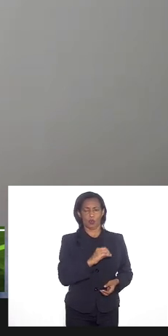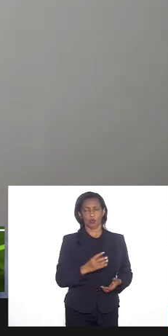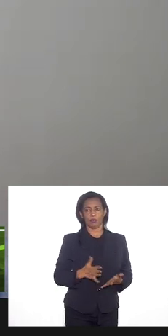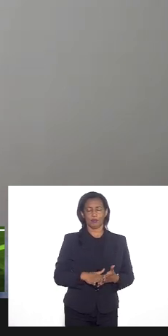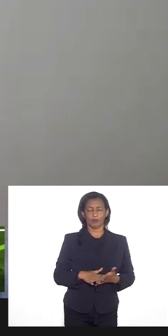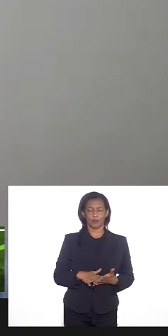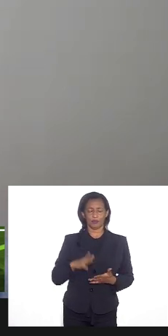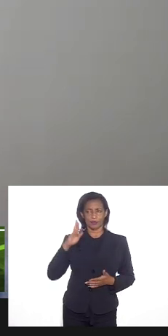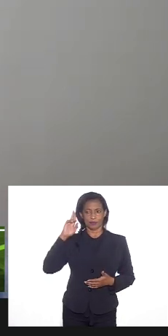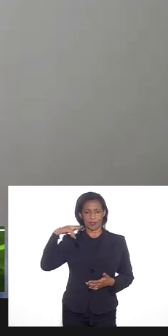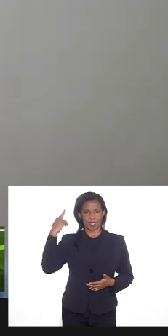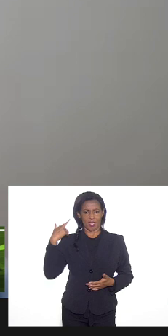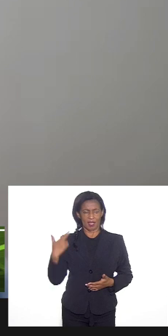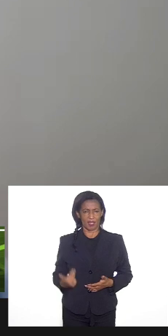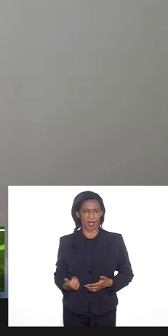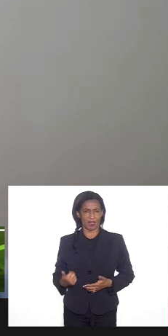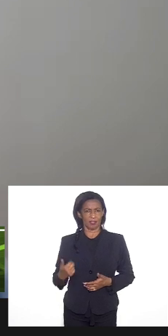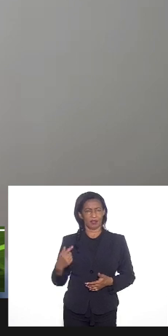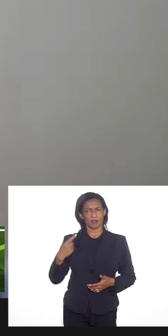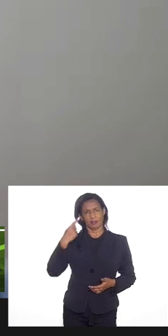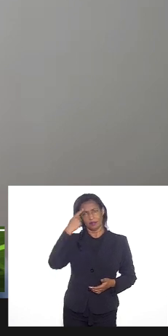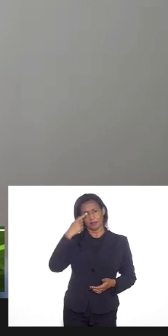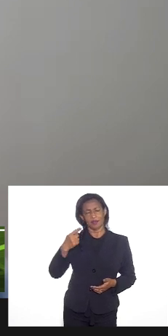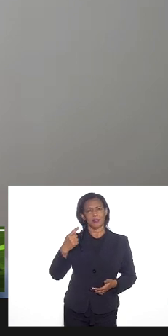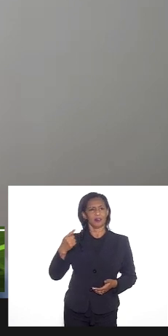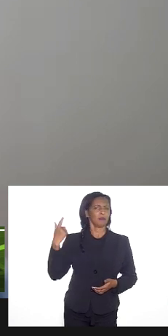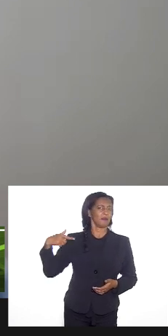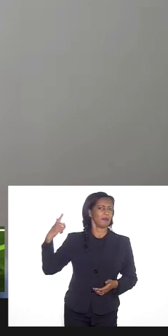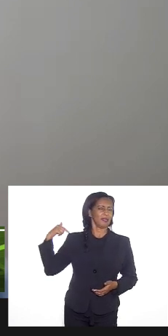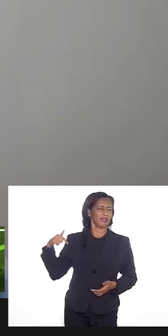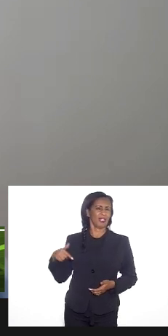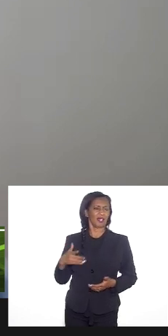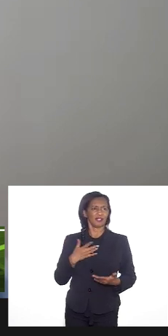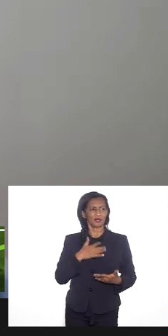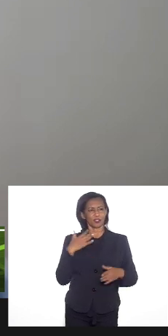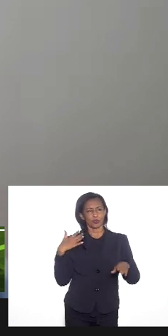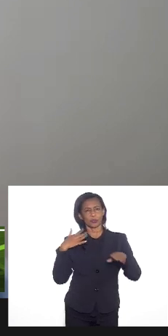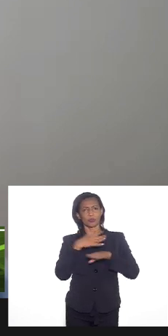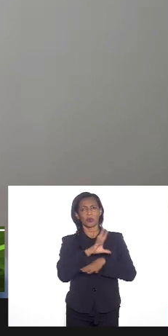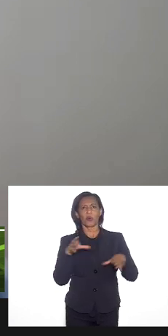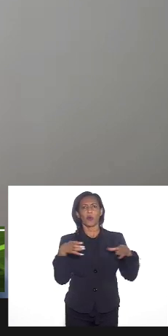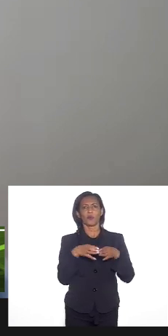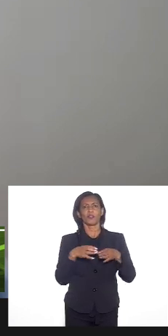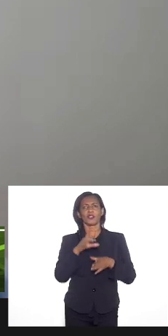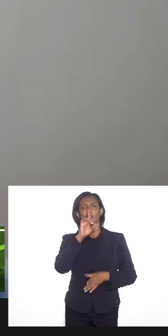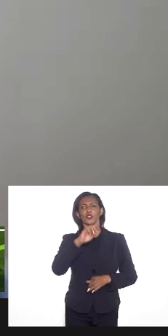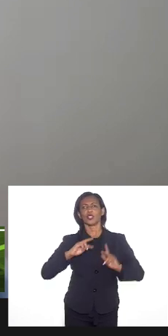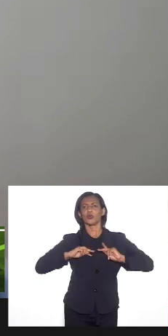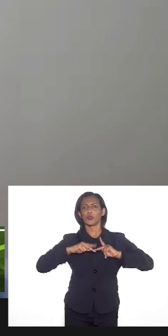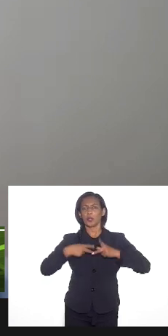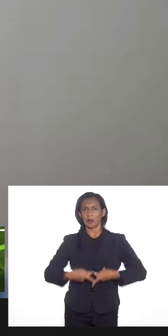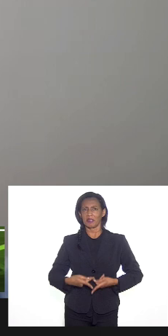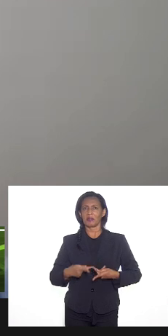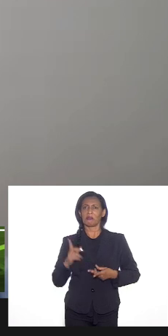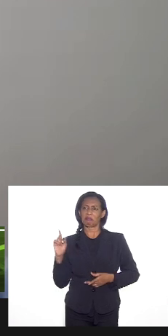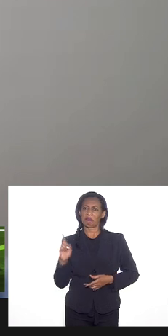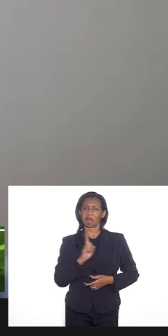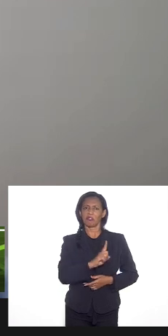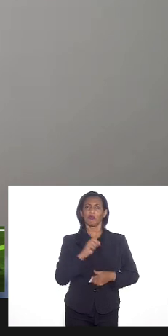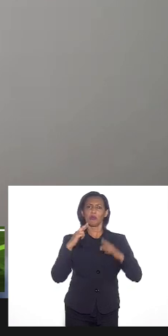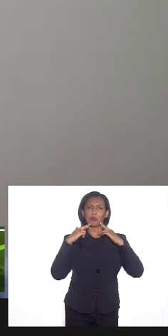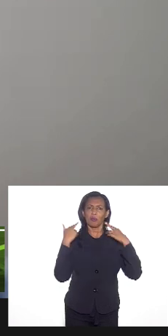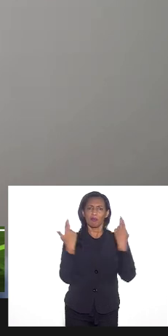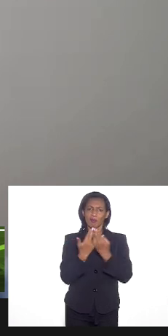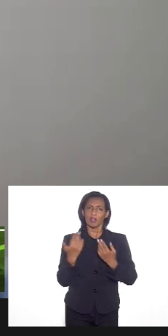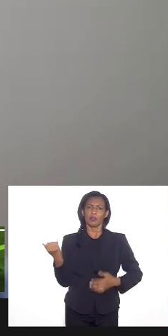na legislatura passada nós fomos recebidos pelo Adailton na comissão de direitos humanos agradeço muito foi uma audiência muito